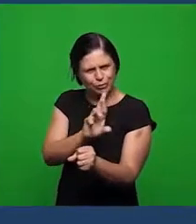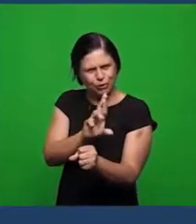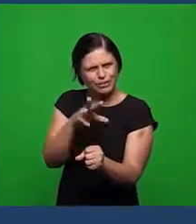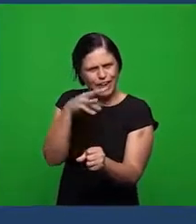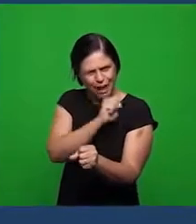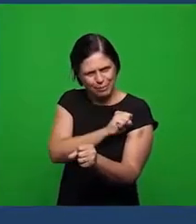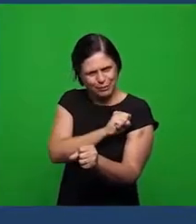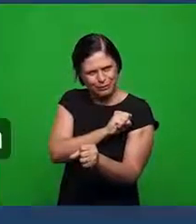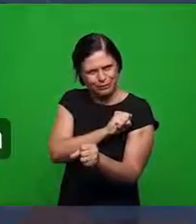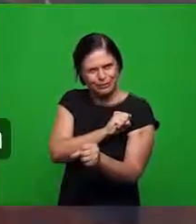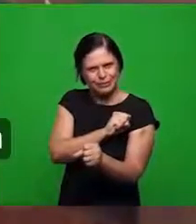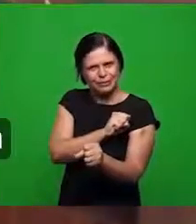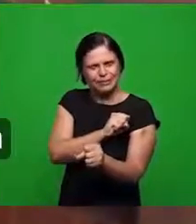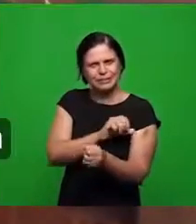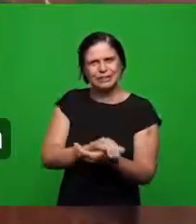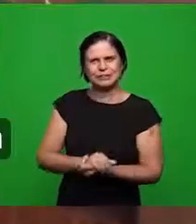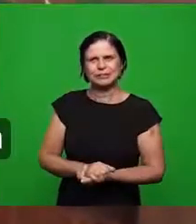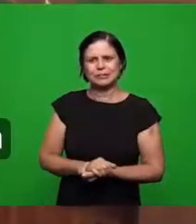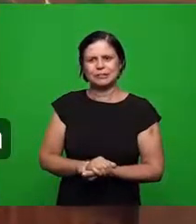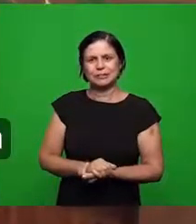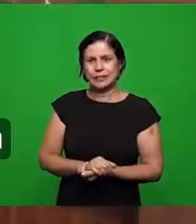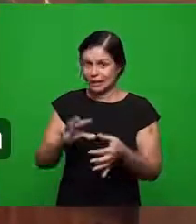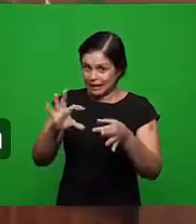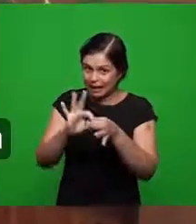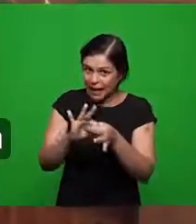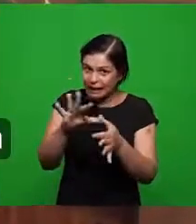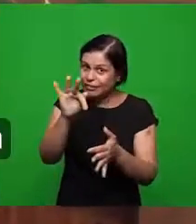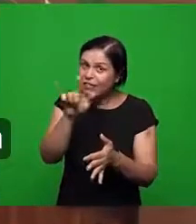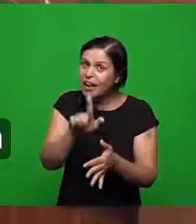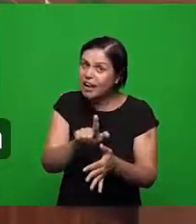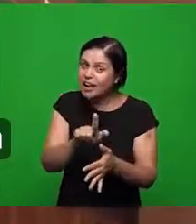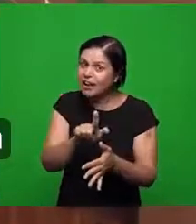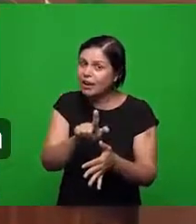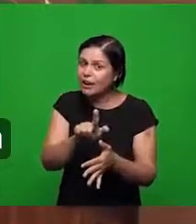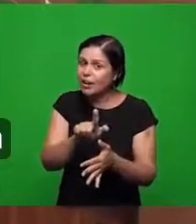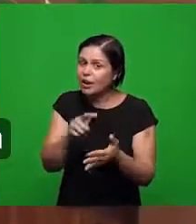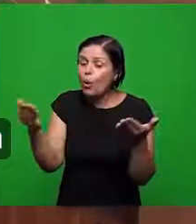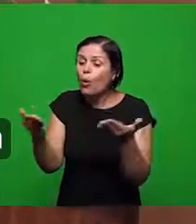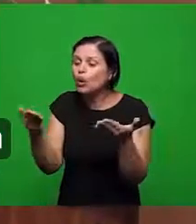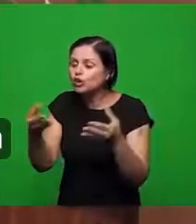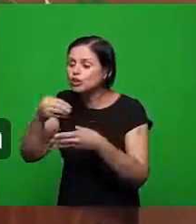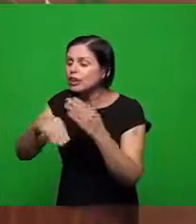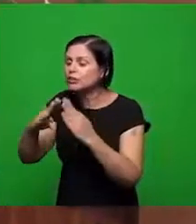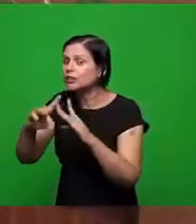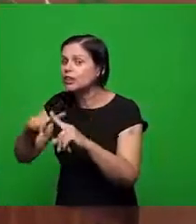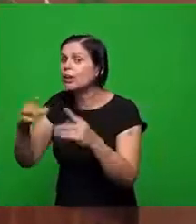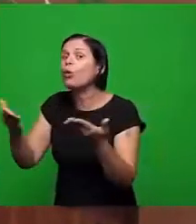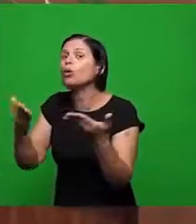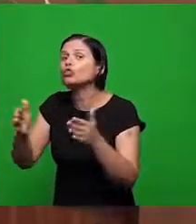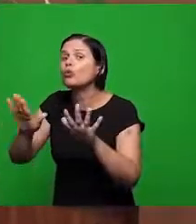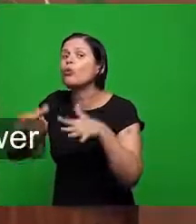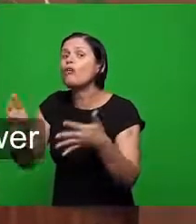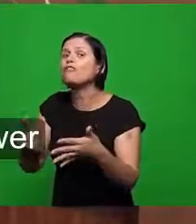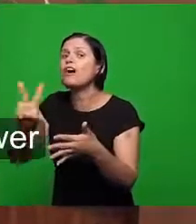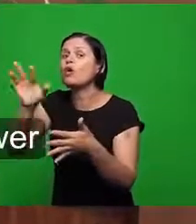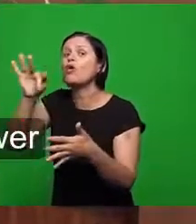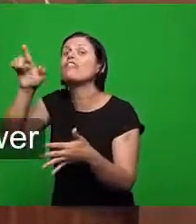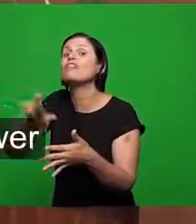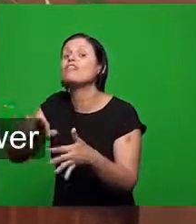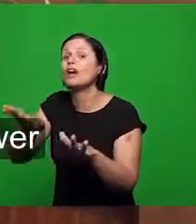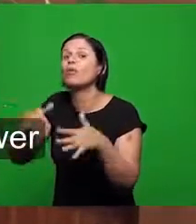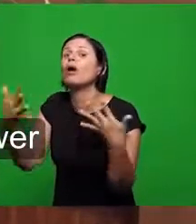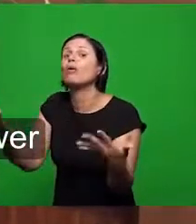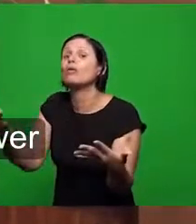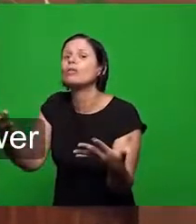evidentemente está ligada a fé o valor dessa abordagem para hoje